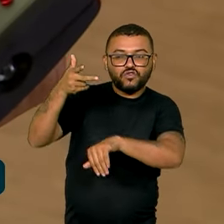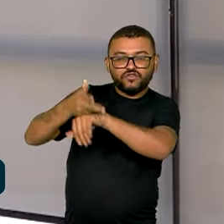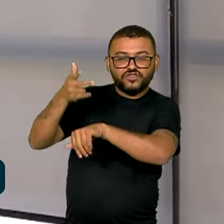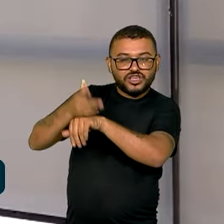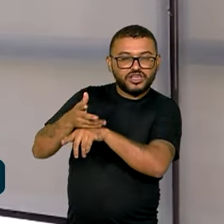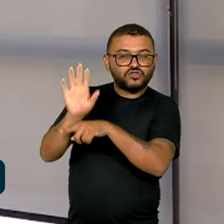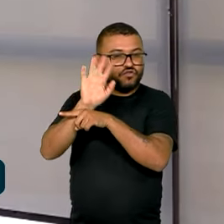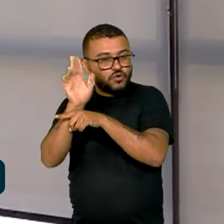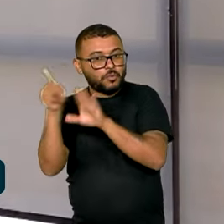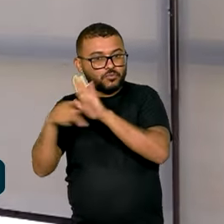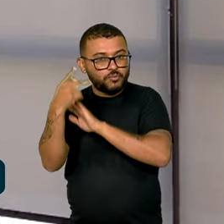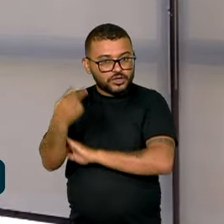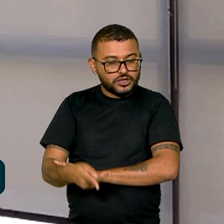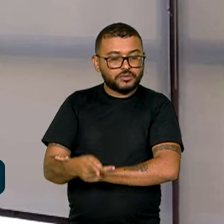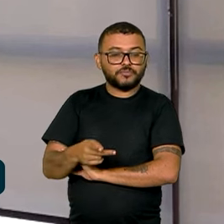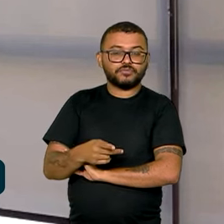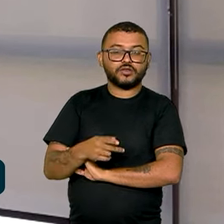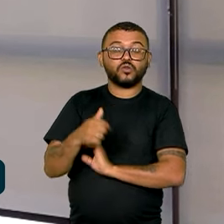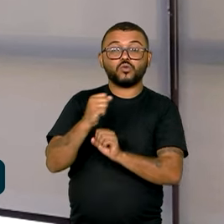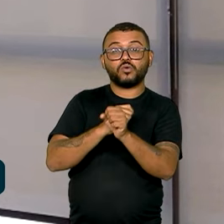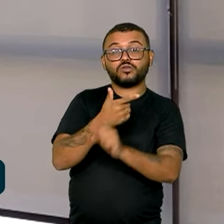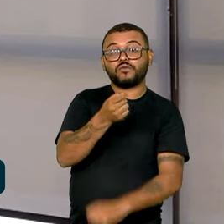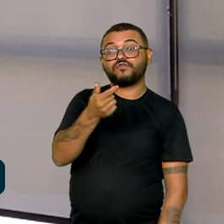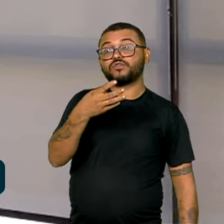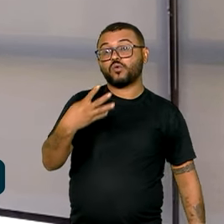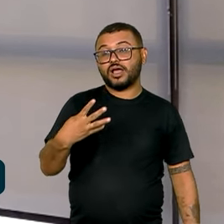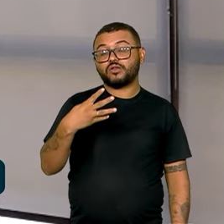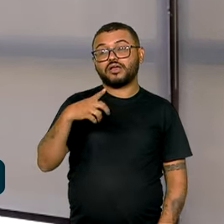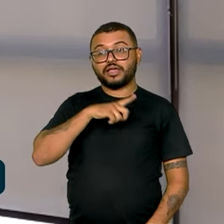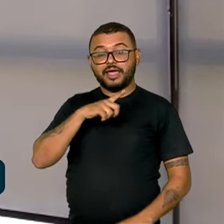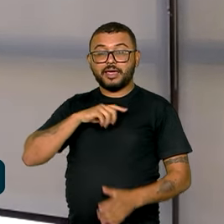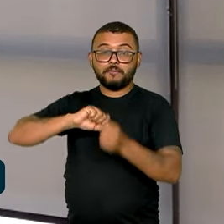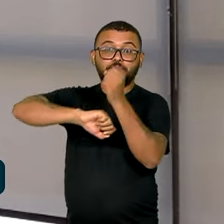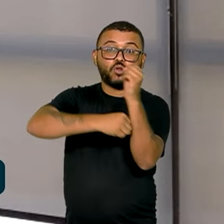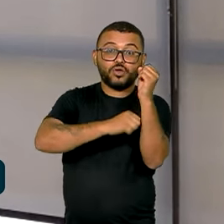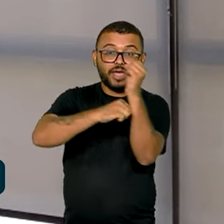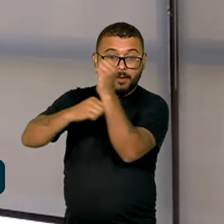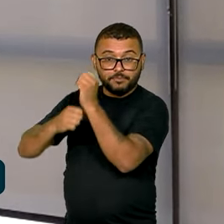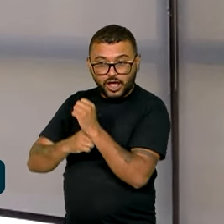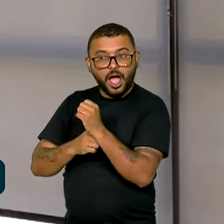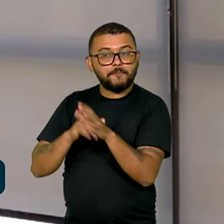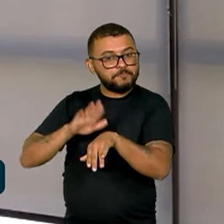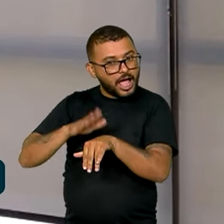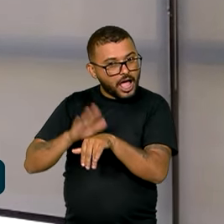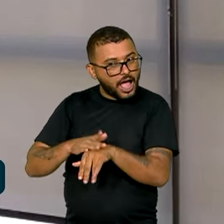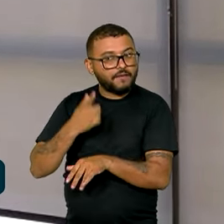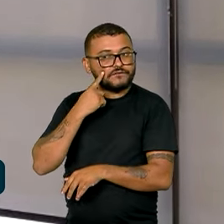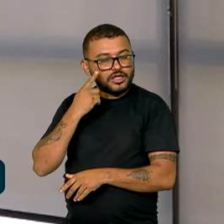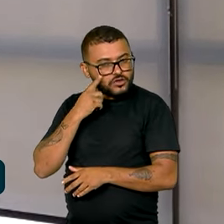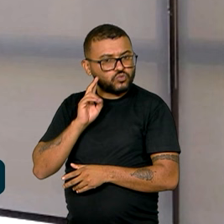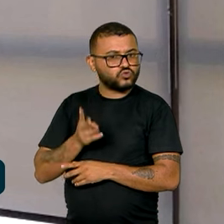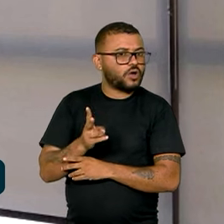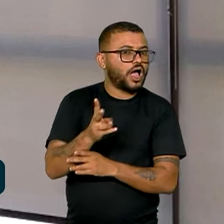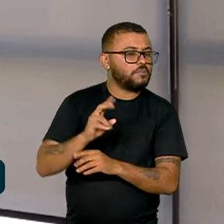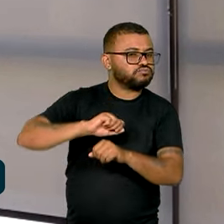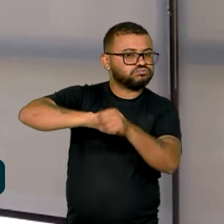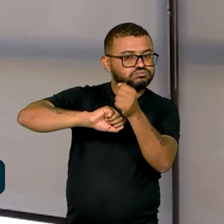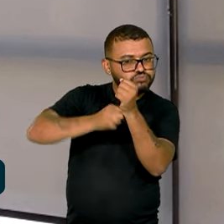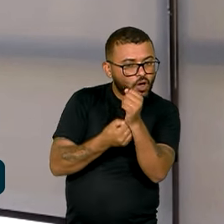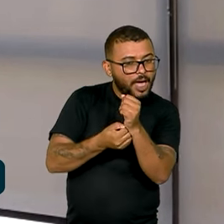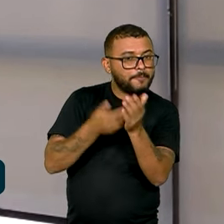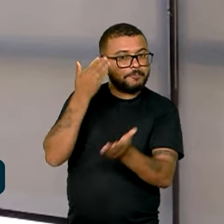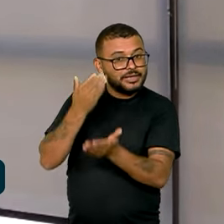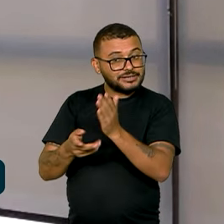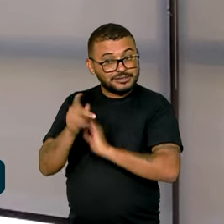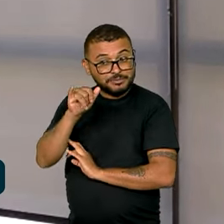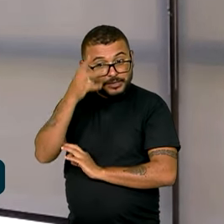país. Para 2024, o plano da Anatel é fazer esses bloqueios com mais frequência, com mais permanência, de forma